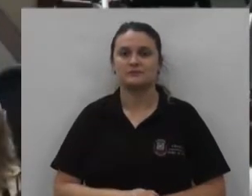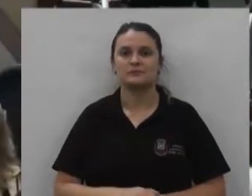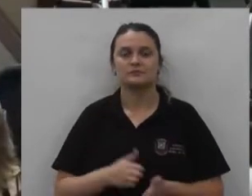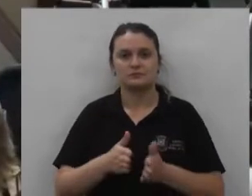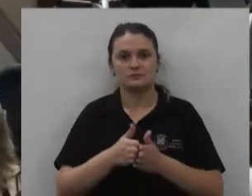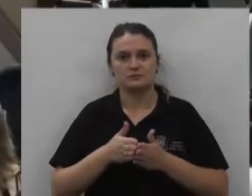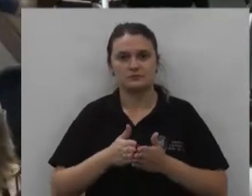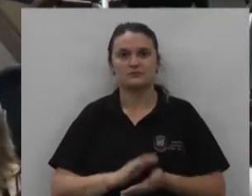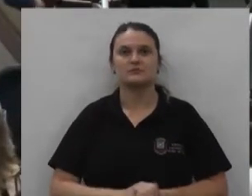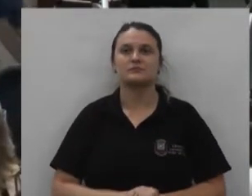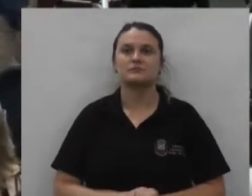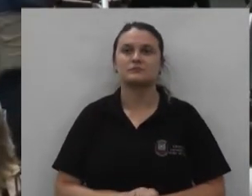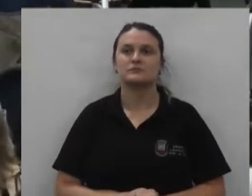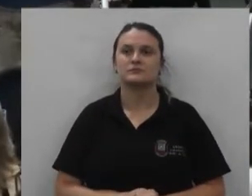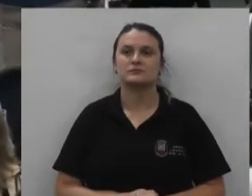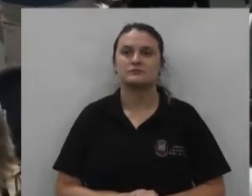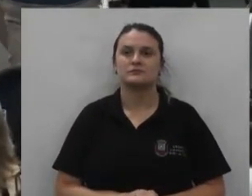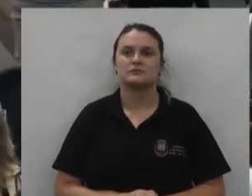por gentileza